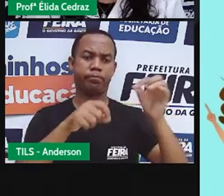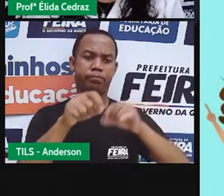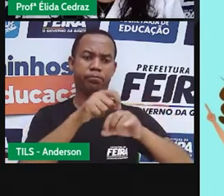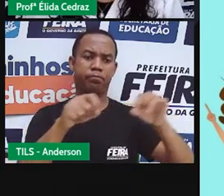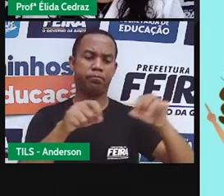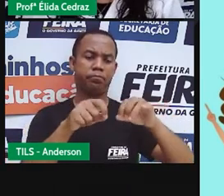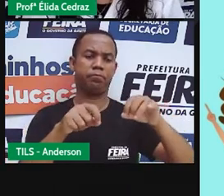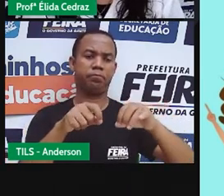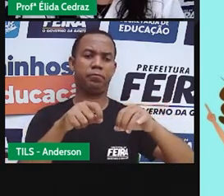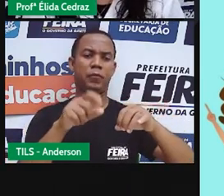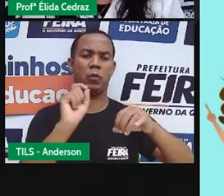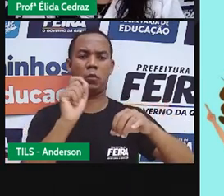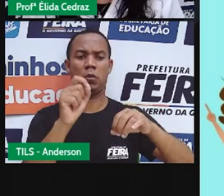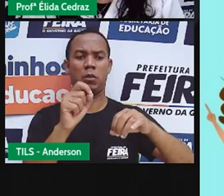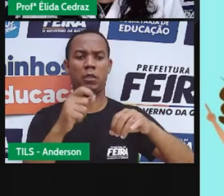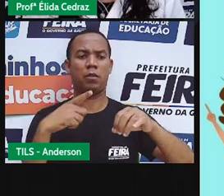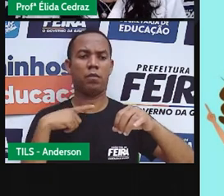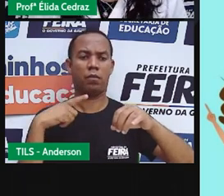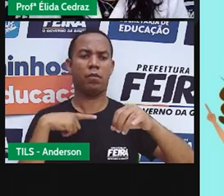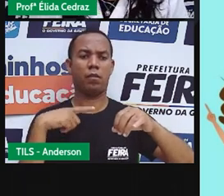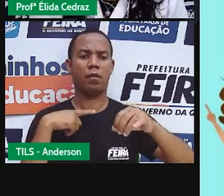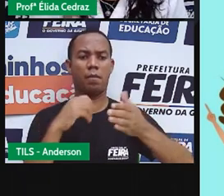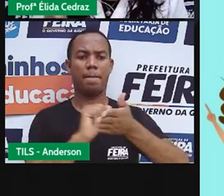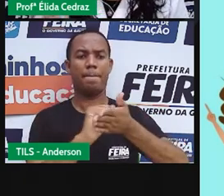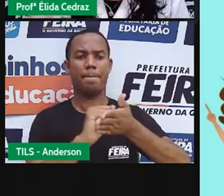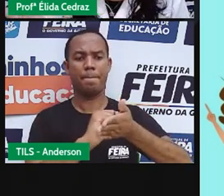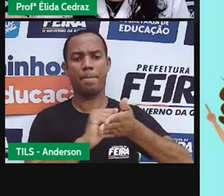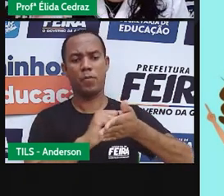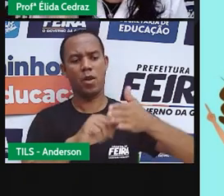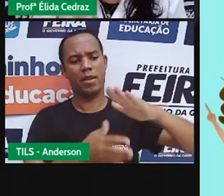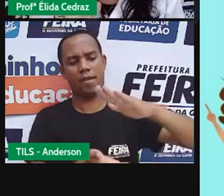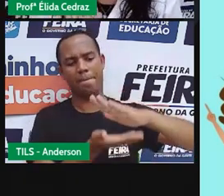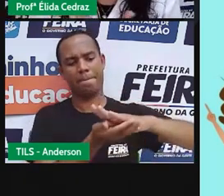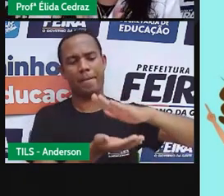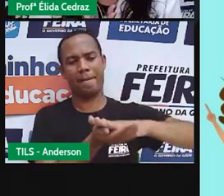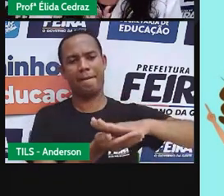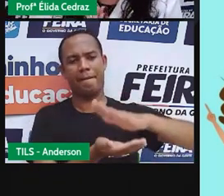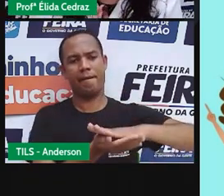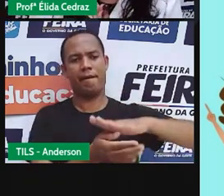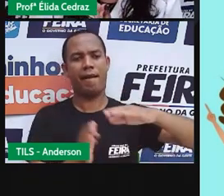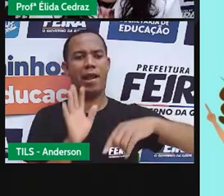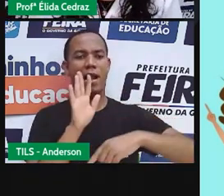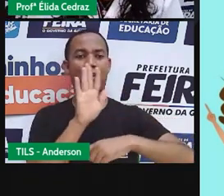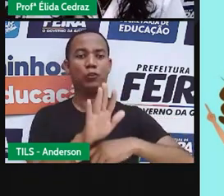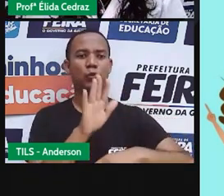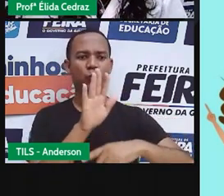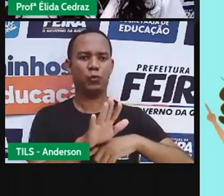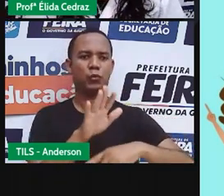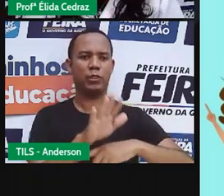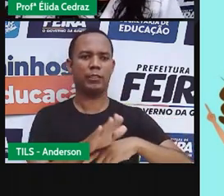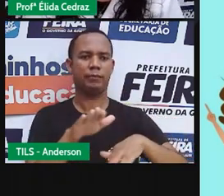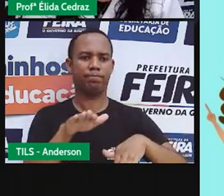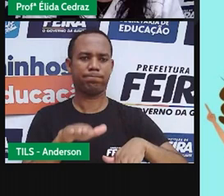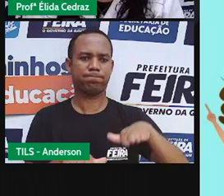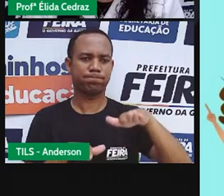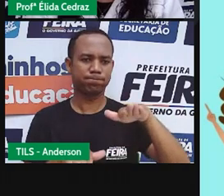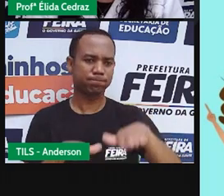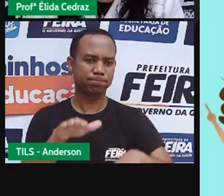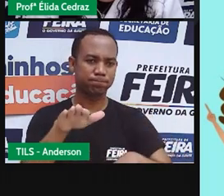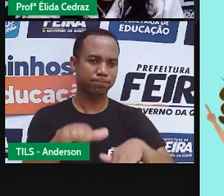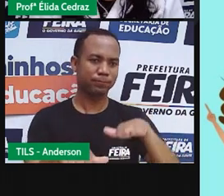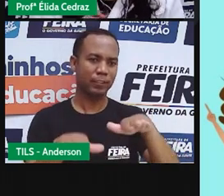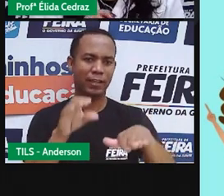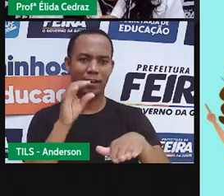botas, elas estão emborrachadas porque a borracha é isolante. Se o chão está